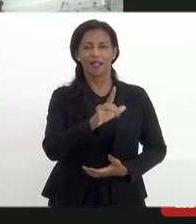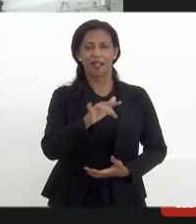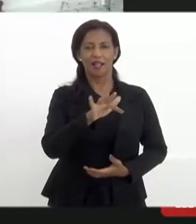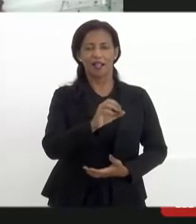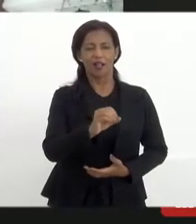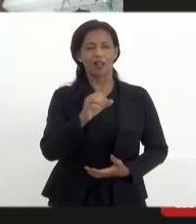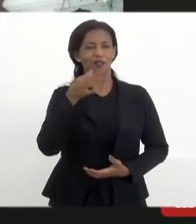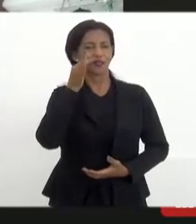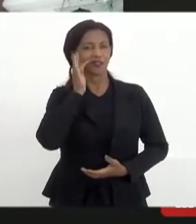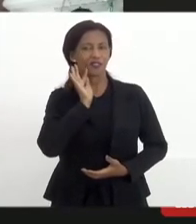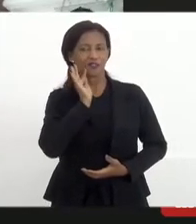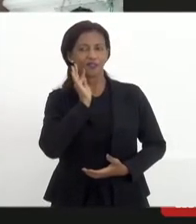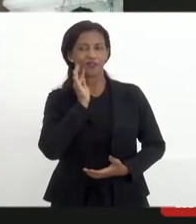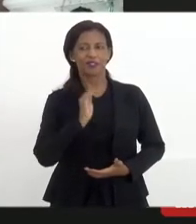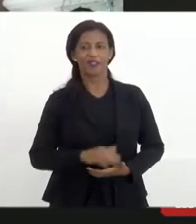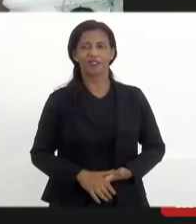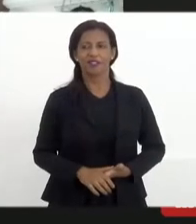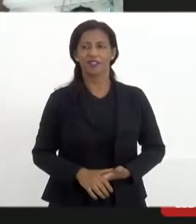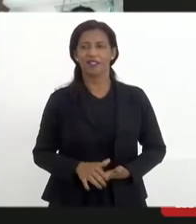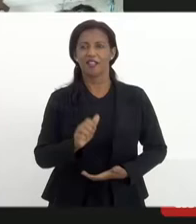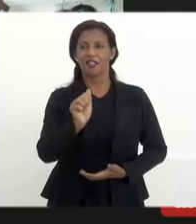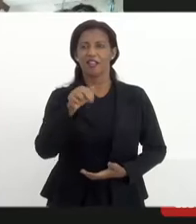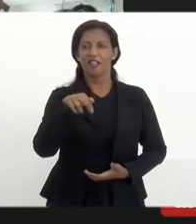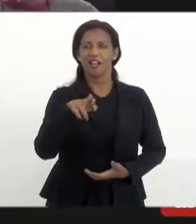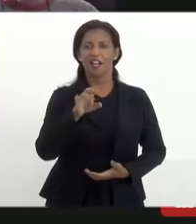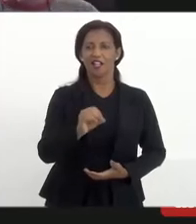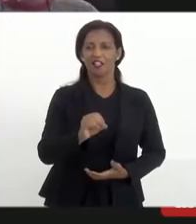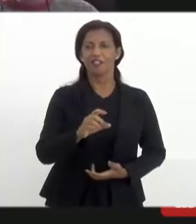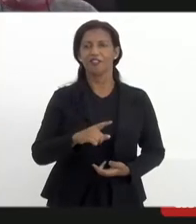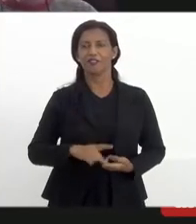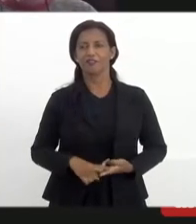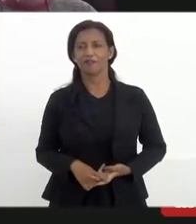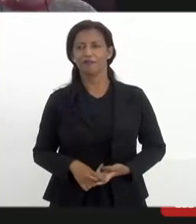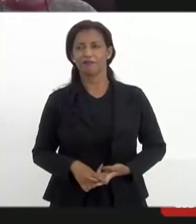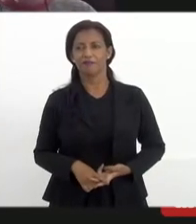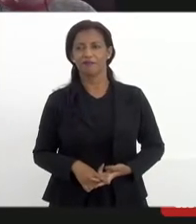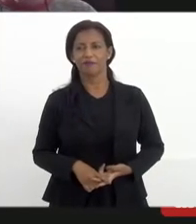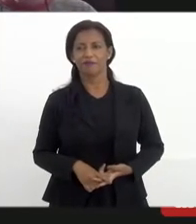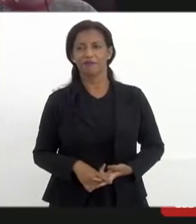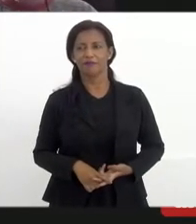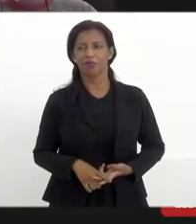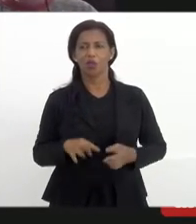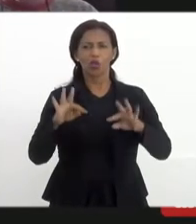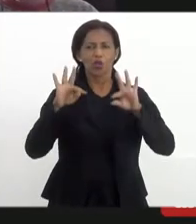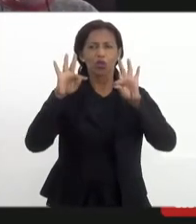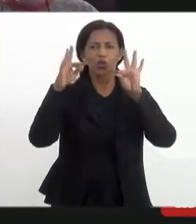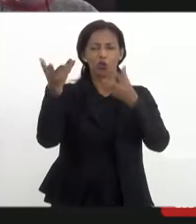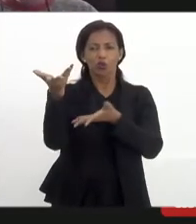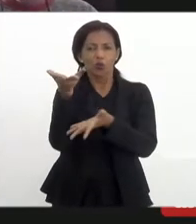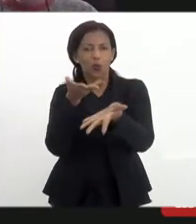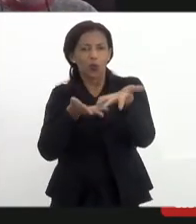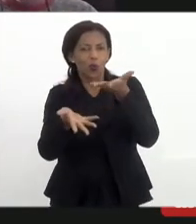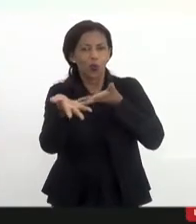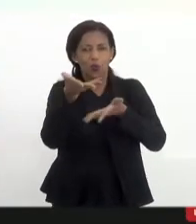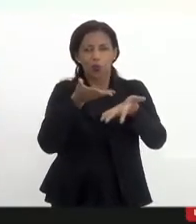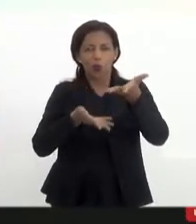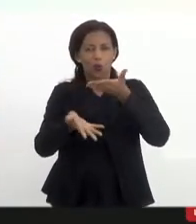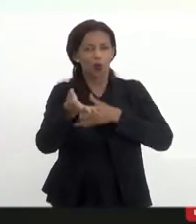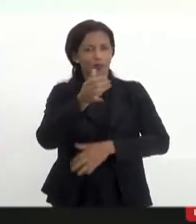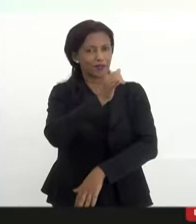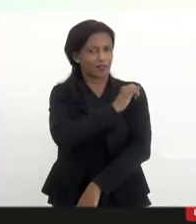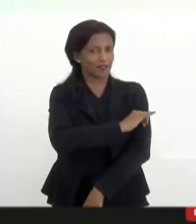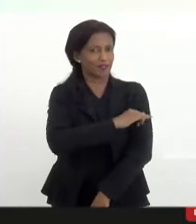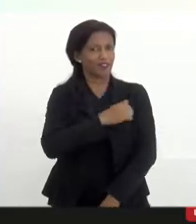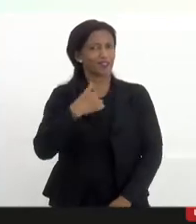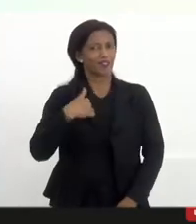Serafini, enfim, Ângelo Inácio, Guilhão, todos parceiros aí do Rio de Janeiro, com quem já tive a